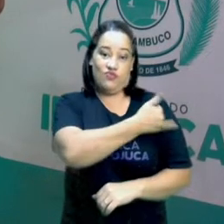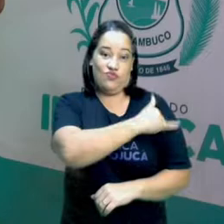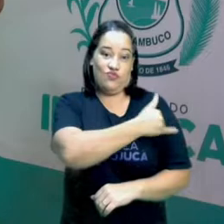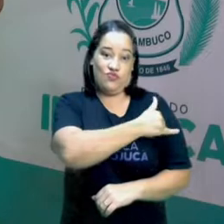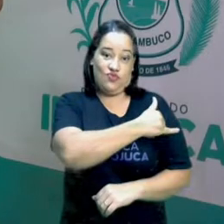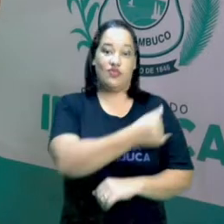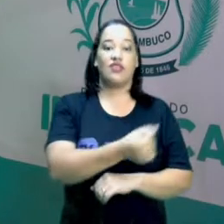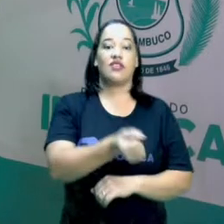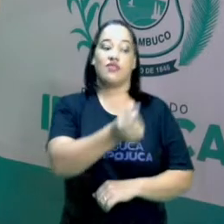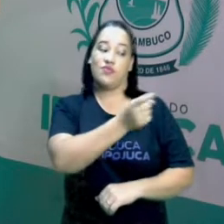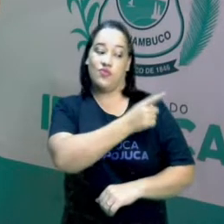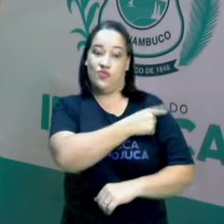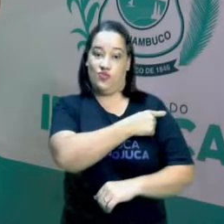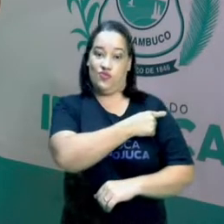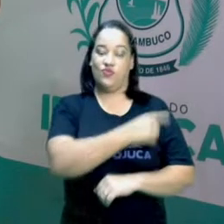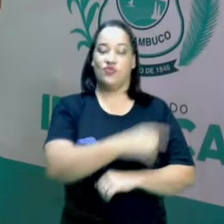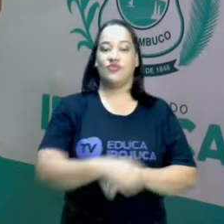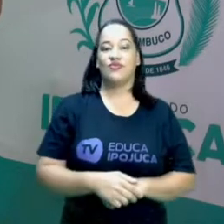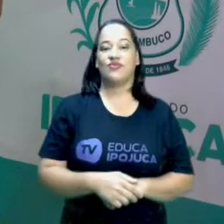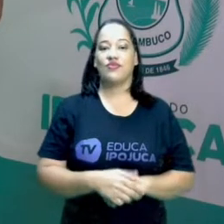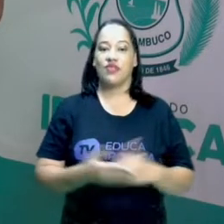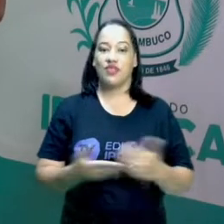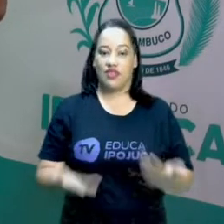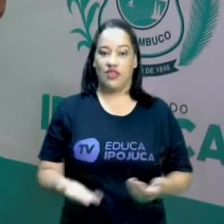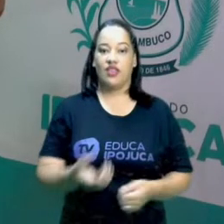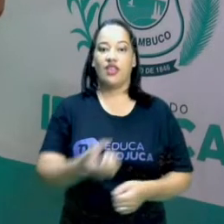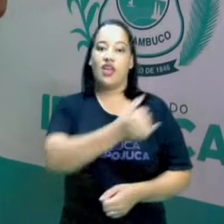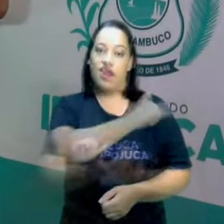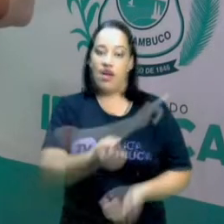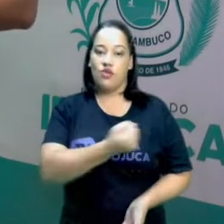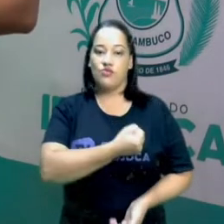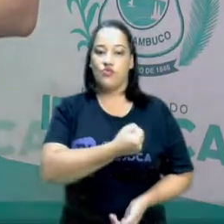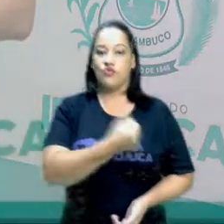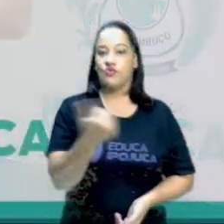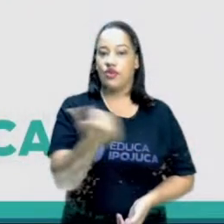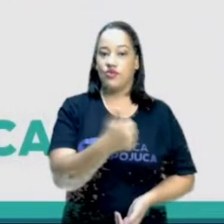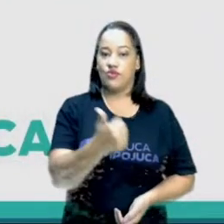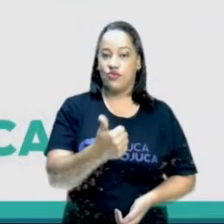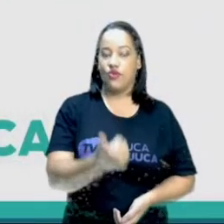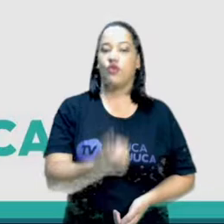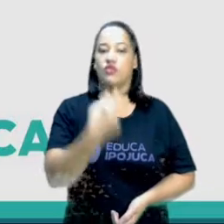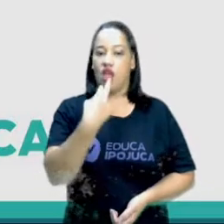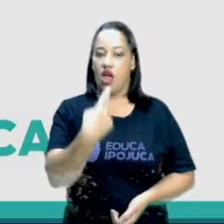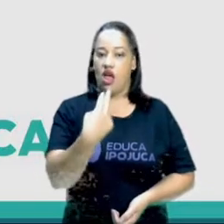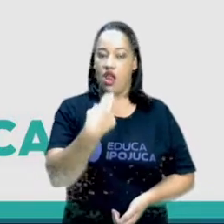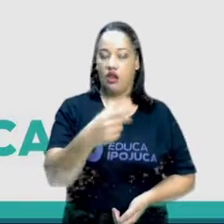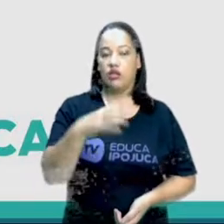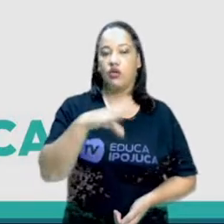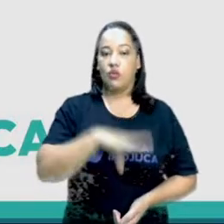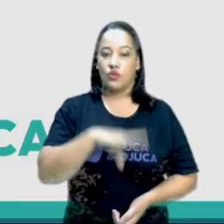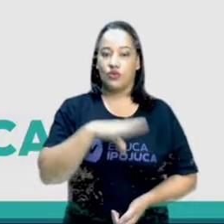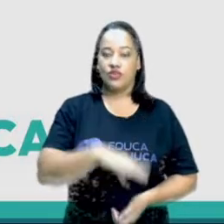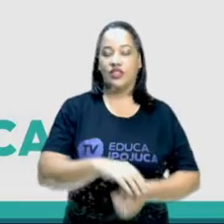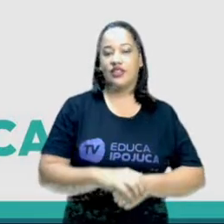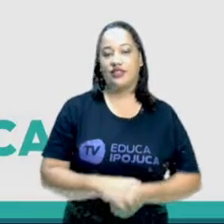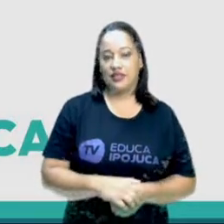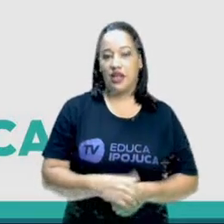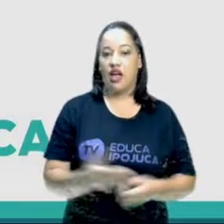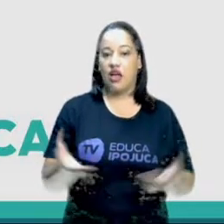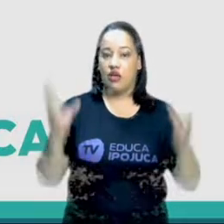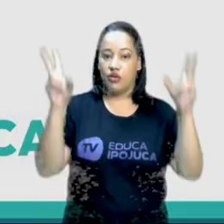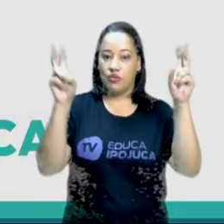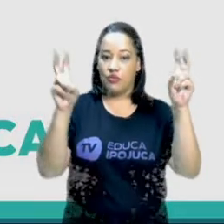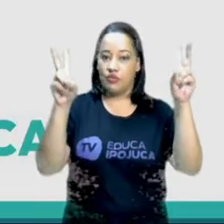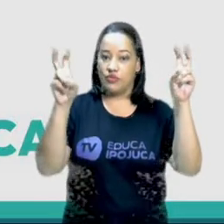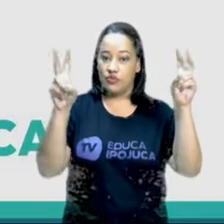e Adultos da fase 1. É a EJA fase 1, com o tema, eslogans de campanhas